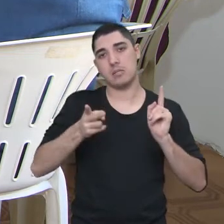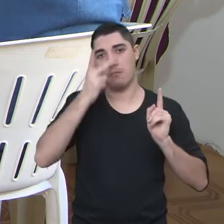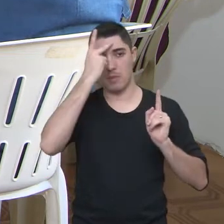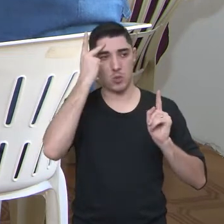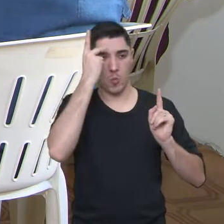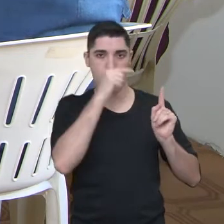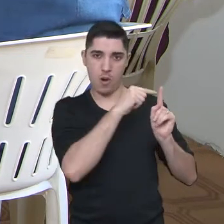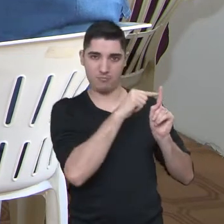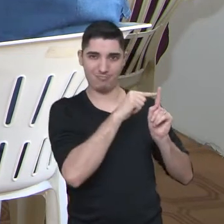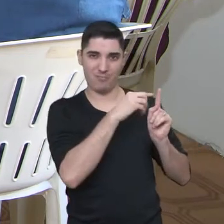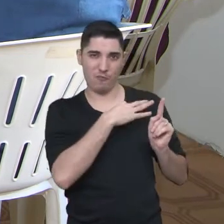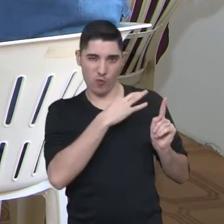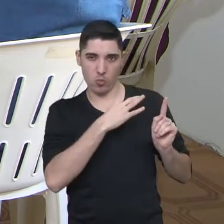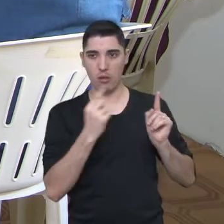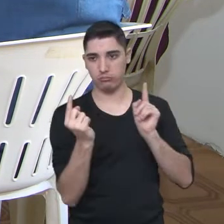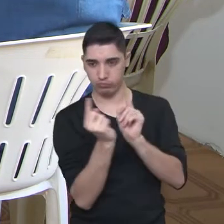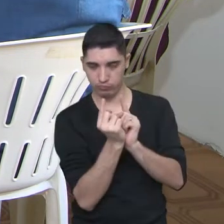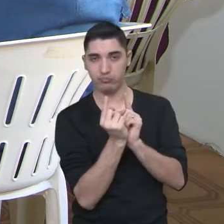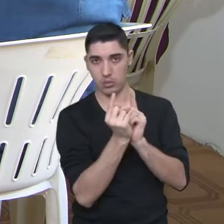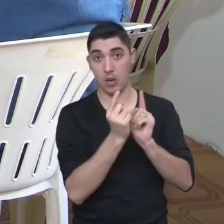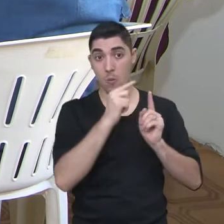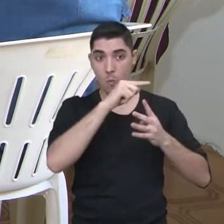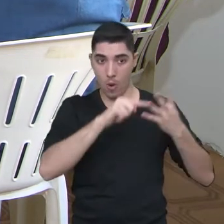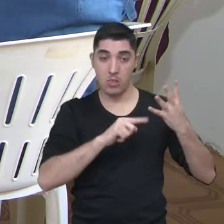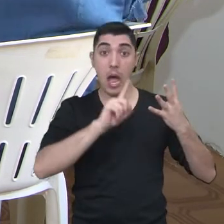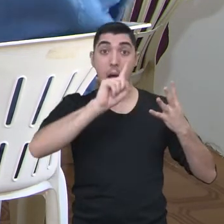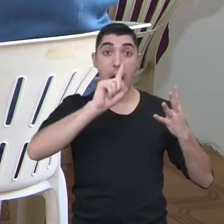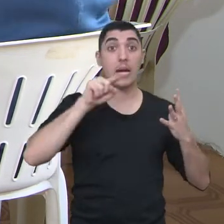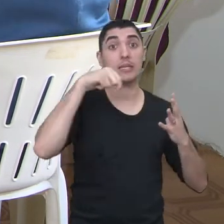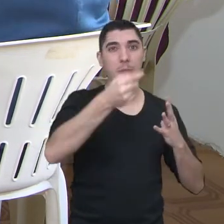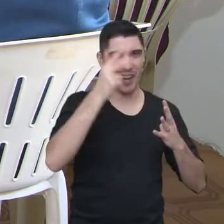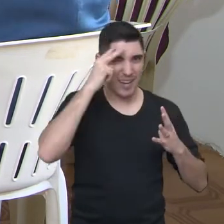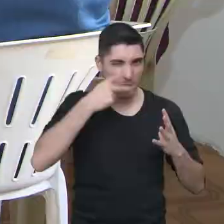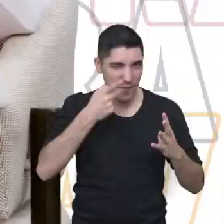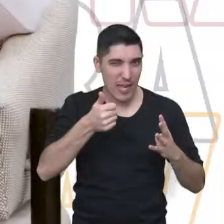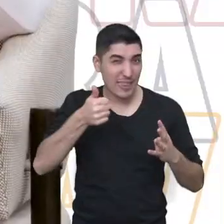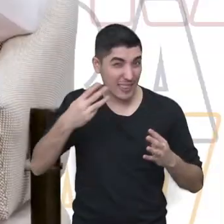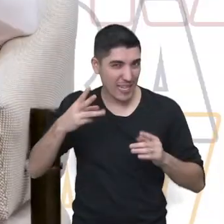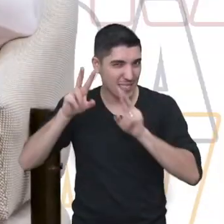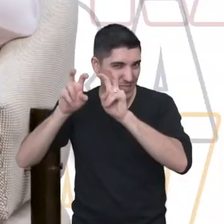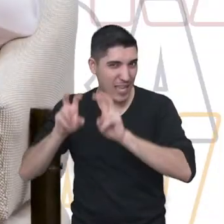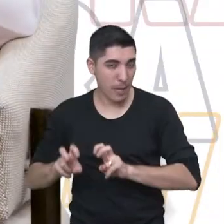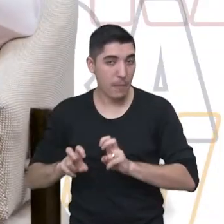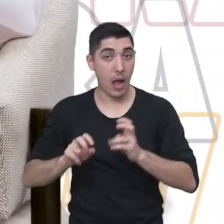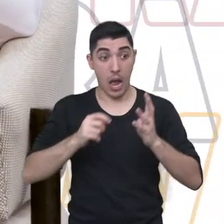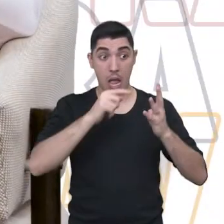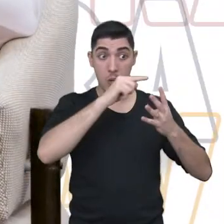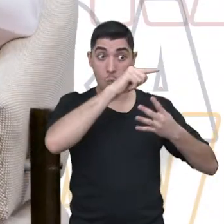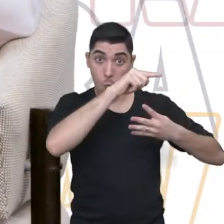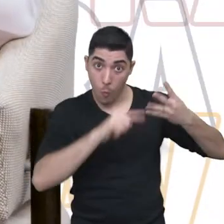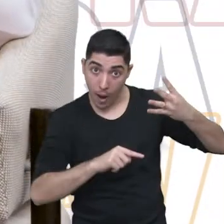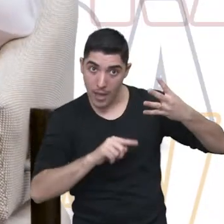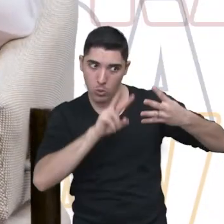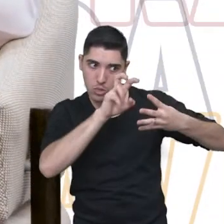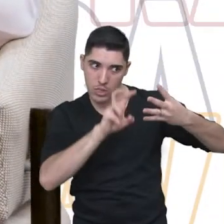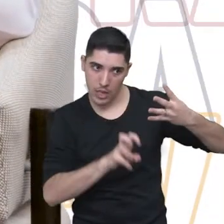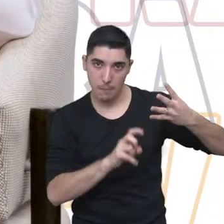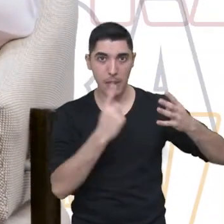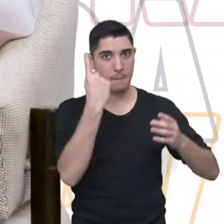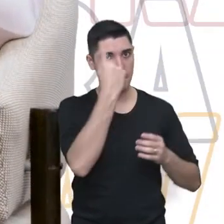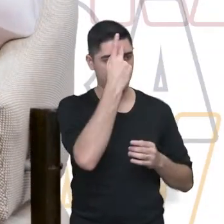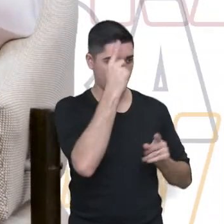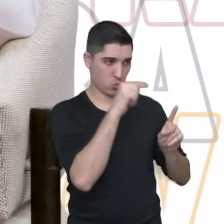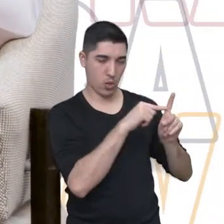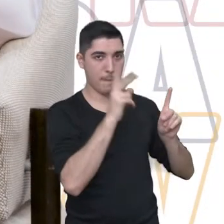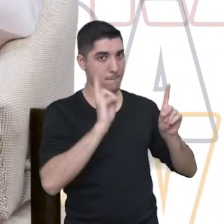né? Que é o grupo que eu te falo e comentei que são 13 temas, né? Essa pessoa vai para o grupo. Mas, às vezes, a gente... Nesses encontros